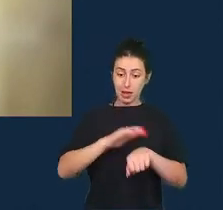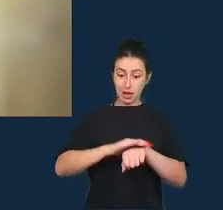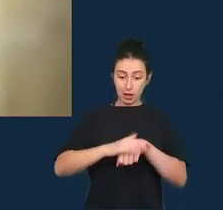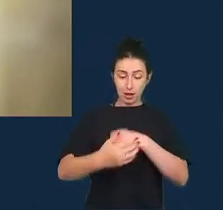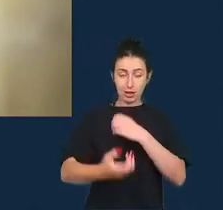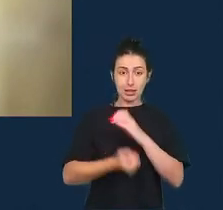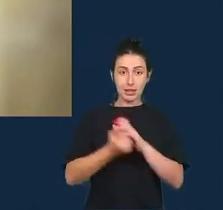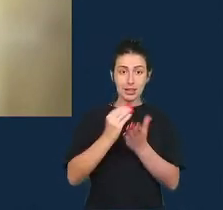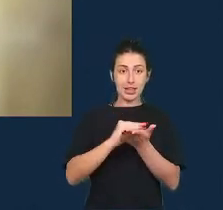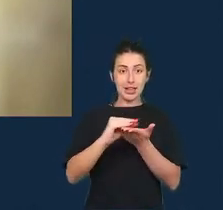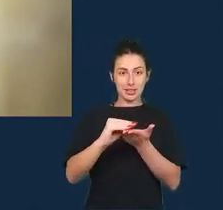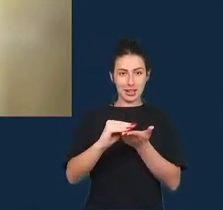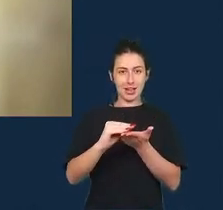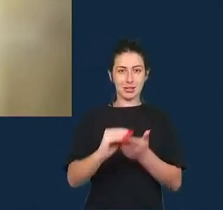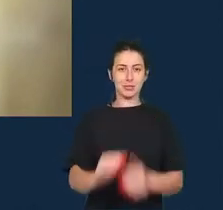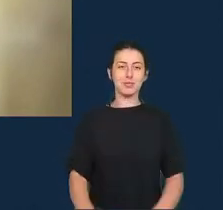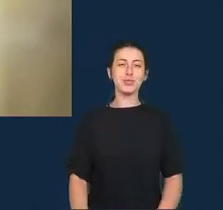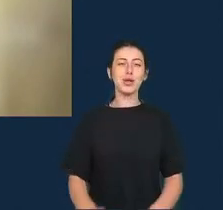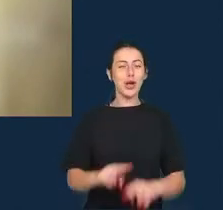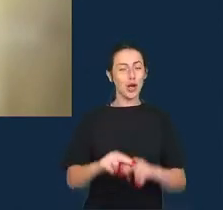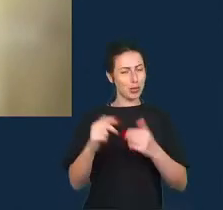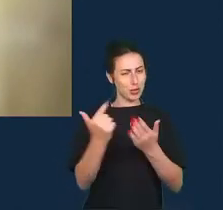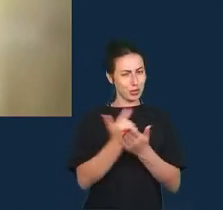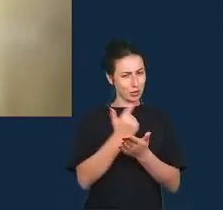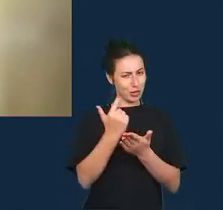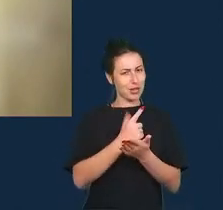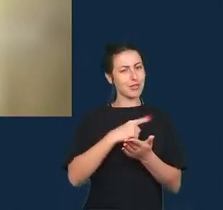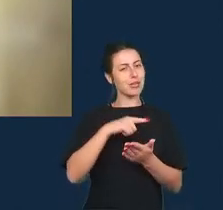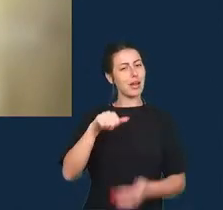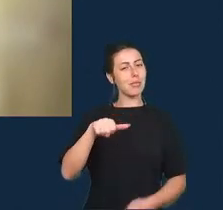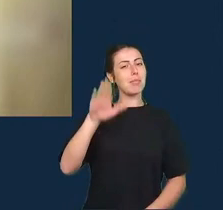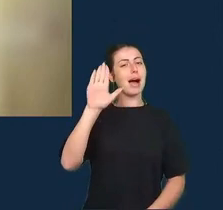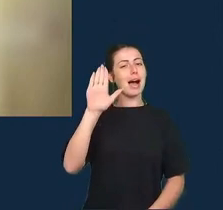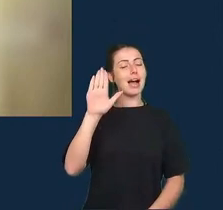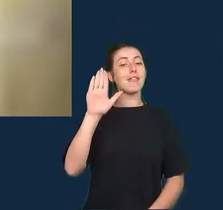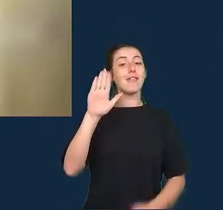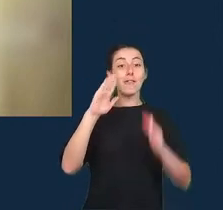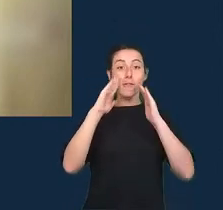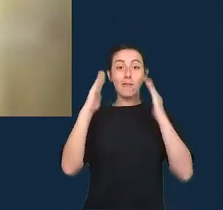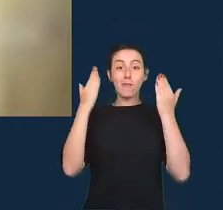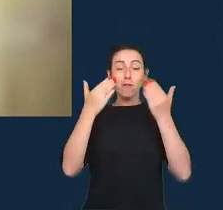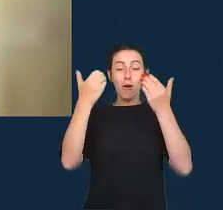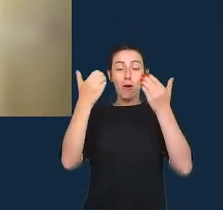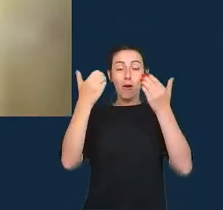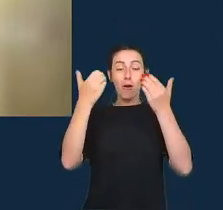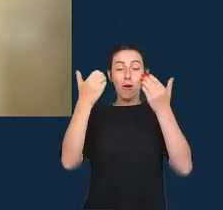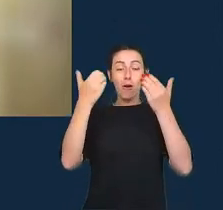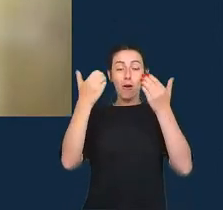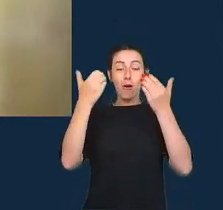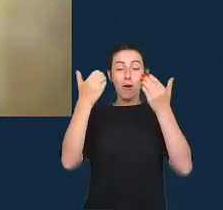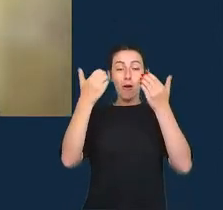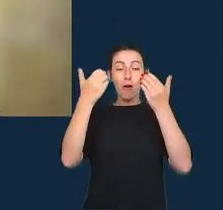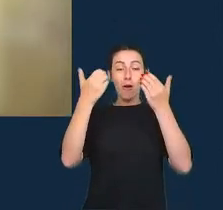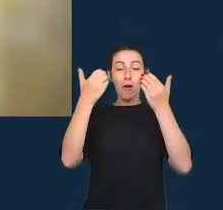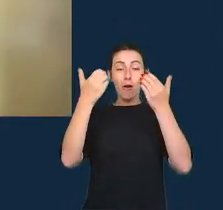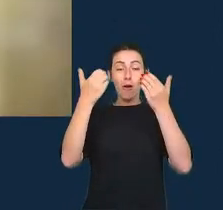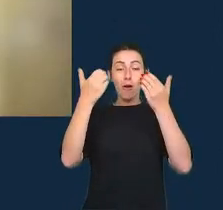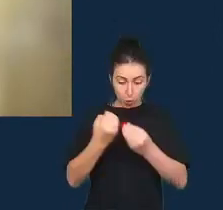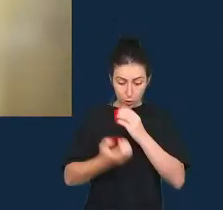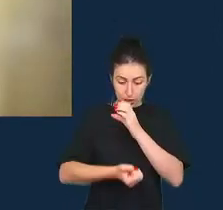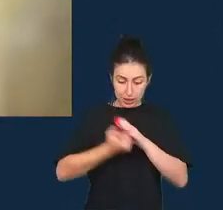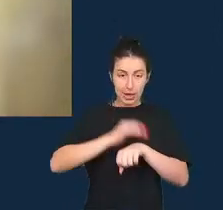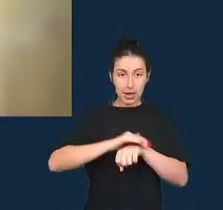dedica justamente a isso então tem mais coisas vindo nessa área e finalmente eu acho que dada a